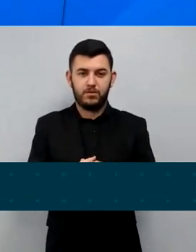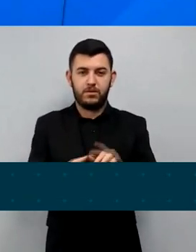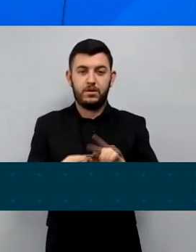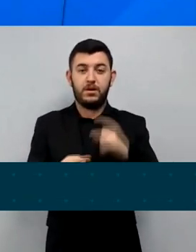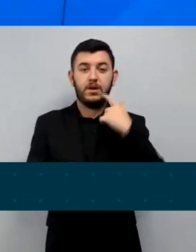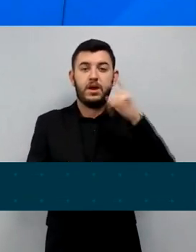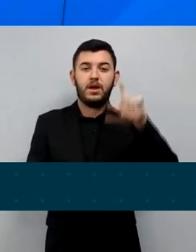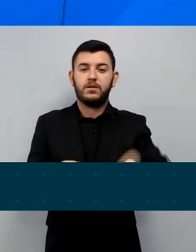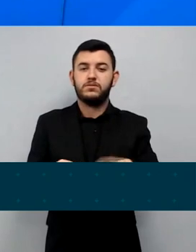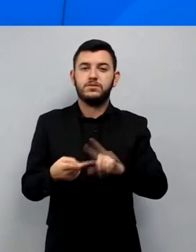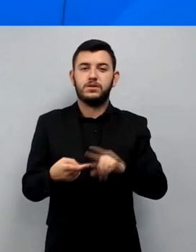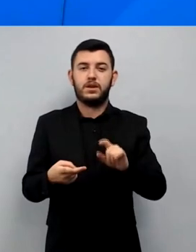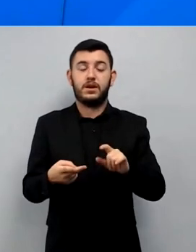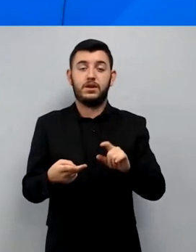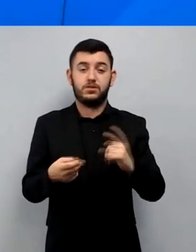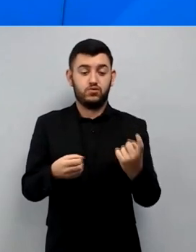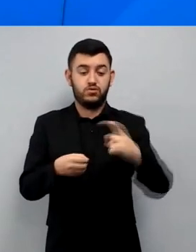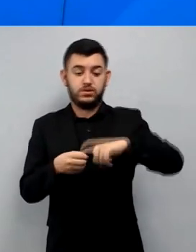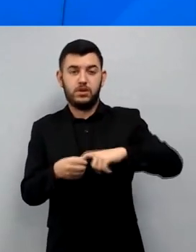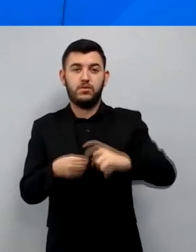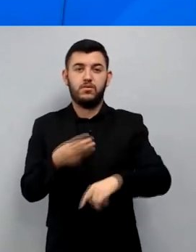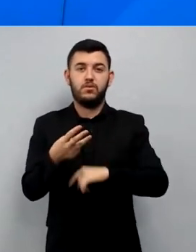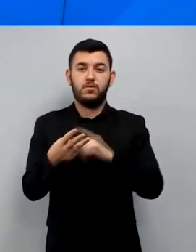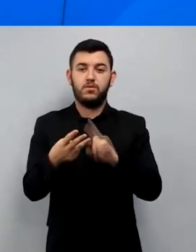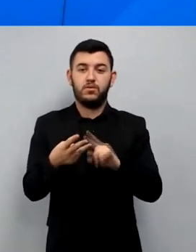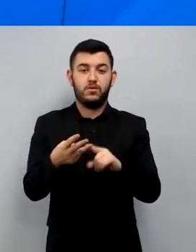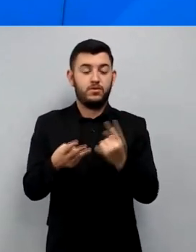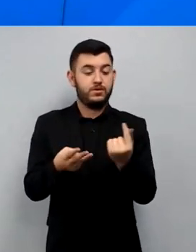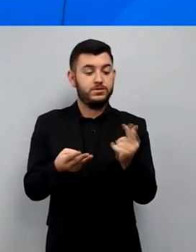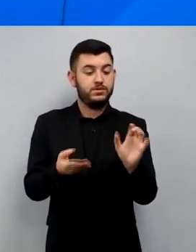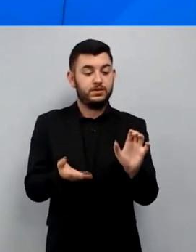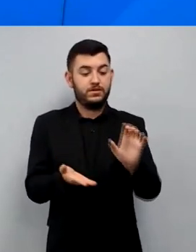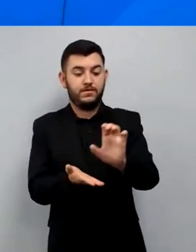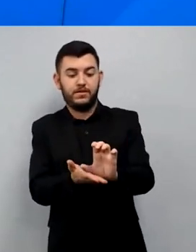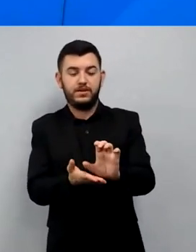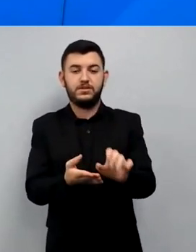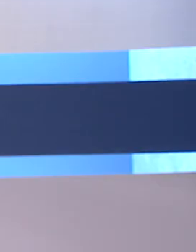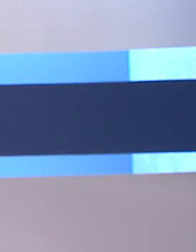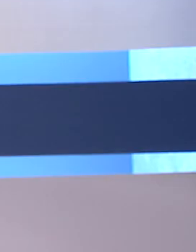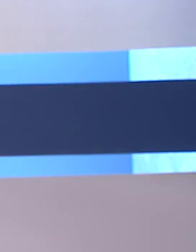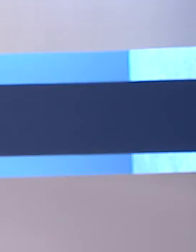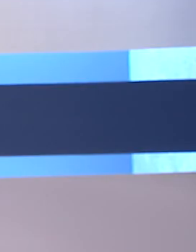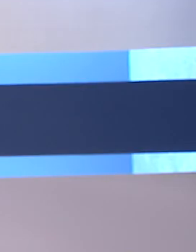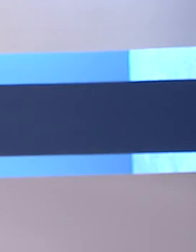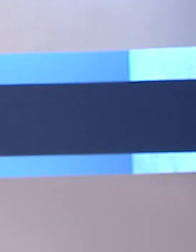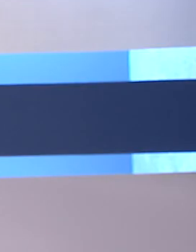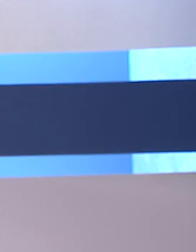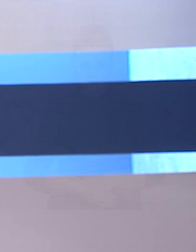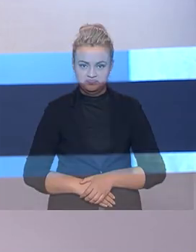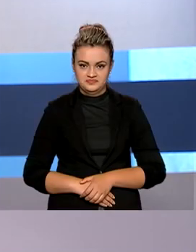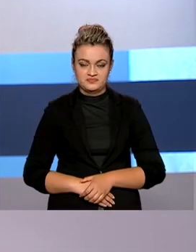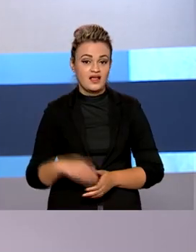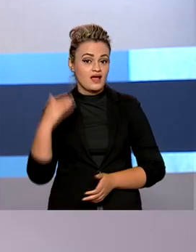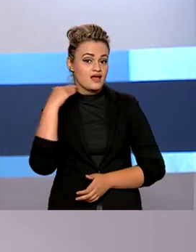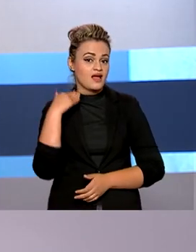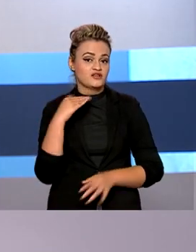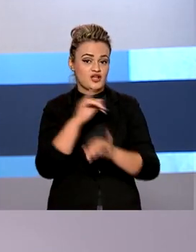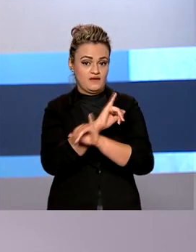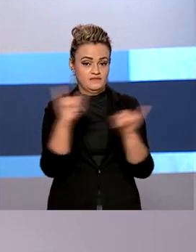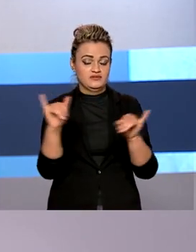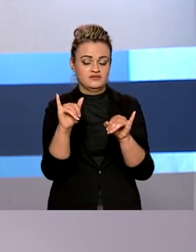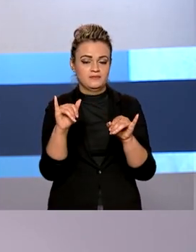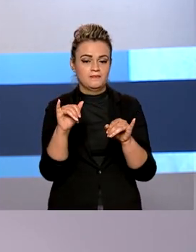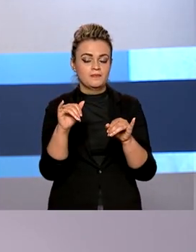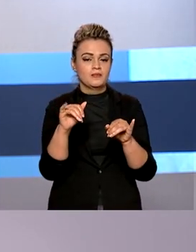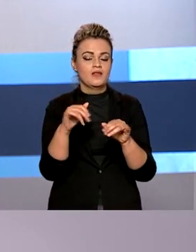crédito, de investimentos em fundos, de créditos em gerais. Segundo a Caixa, para atender a